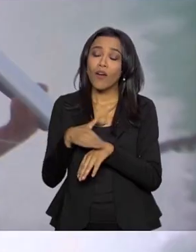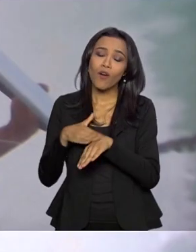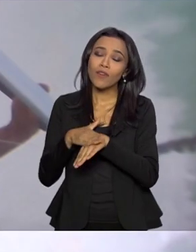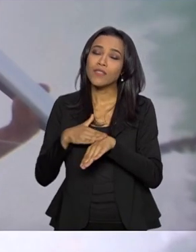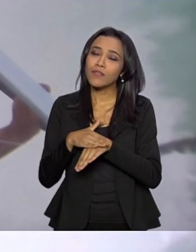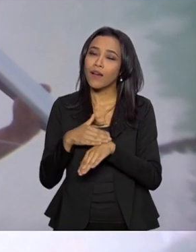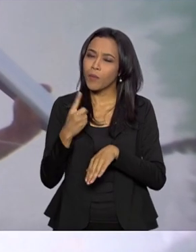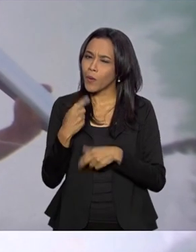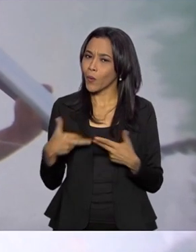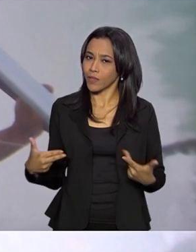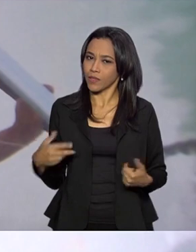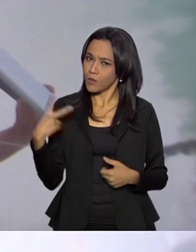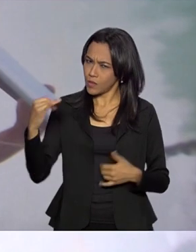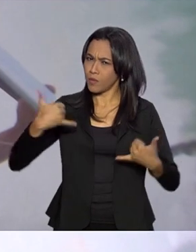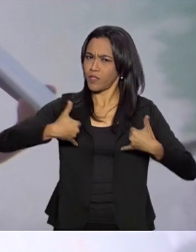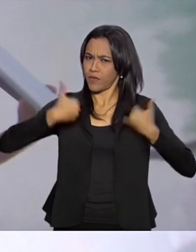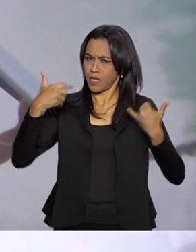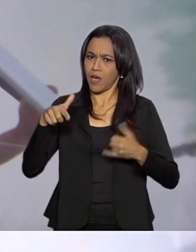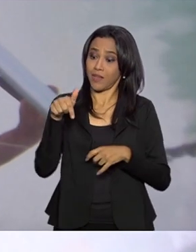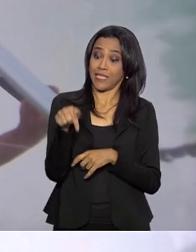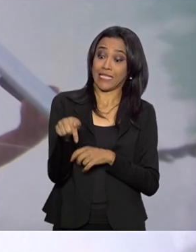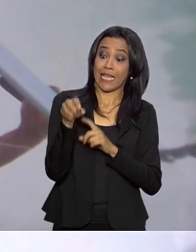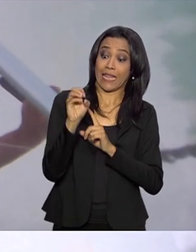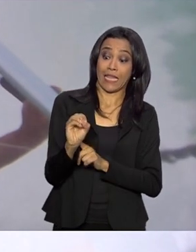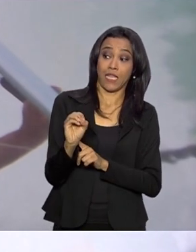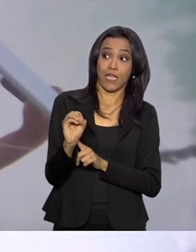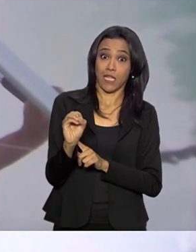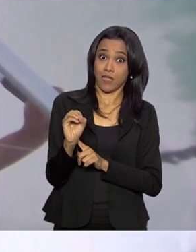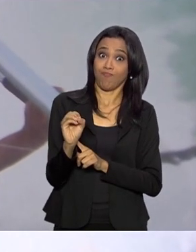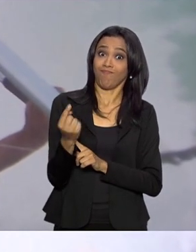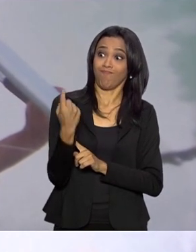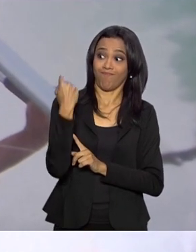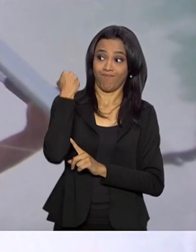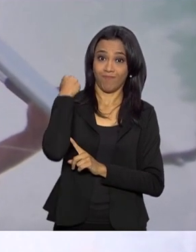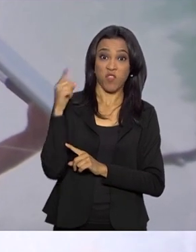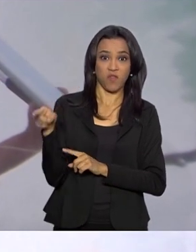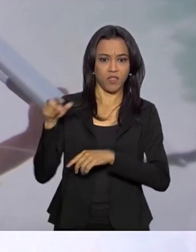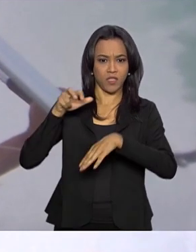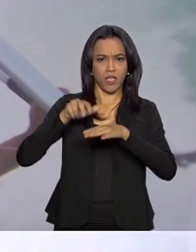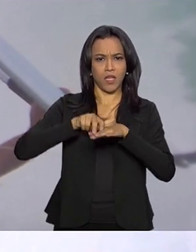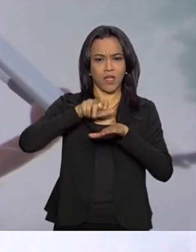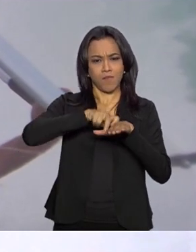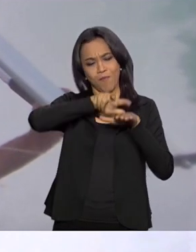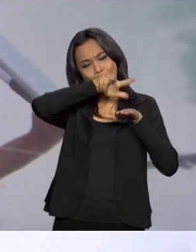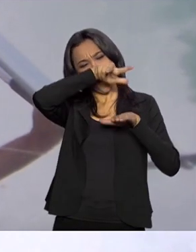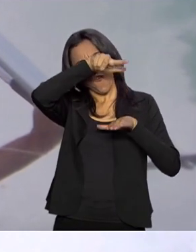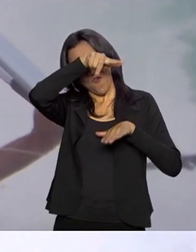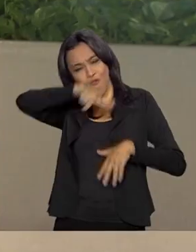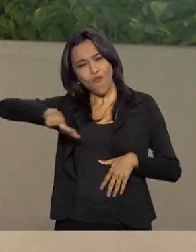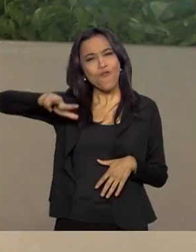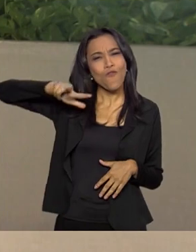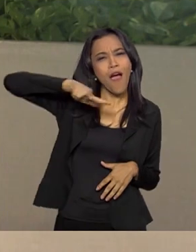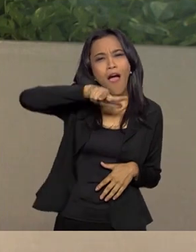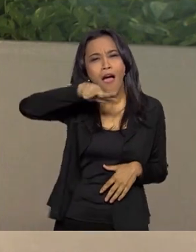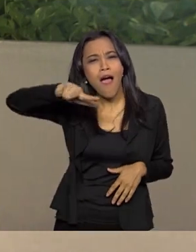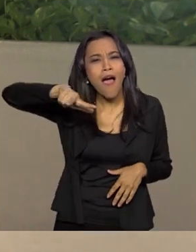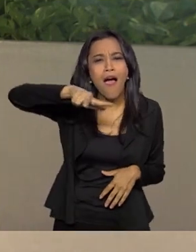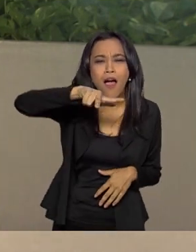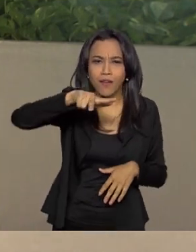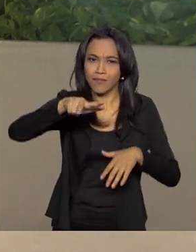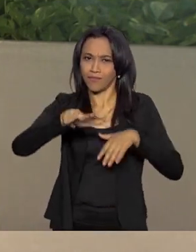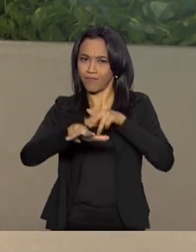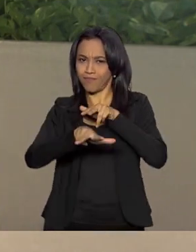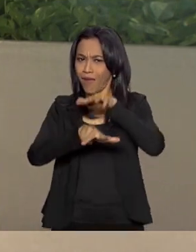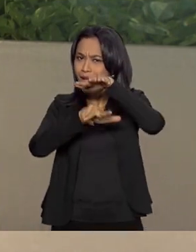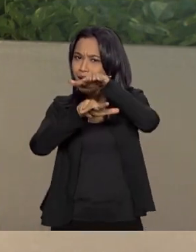no seu aniversário de 70 anos, você saltou de asa delta, agora está fazendo 80.